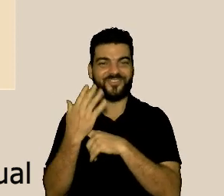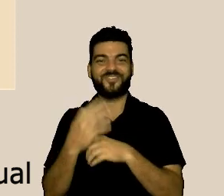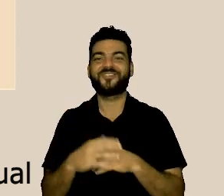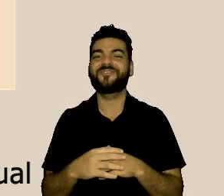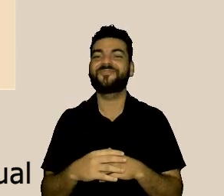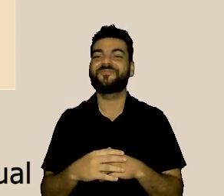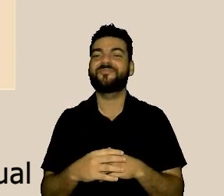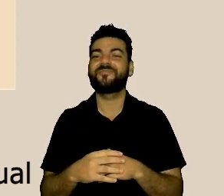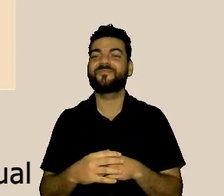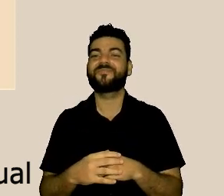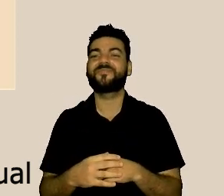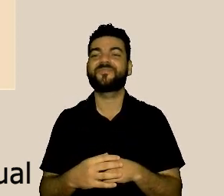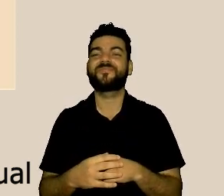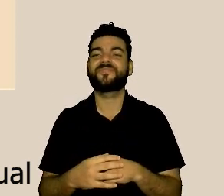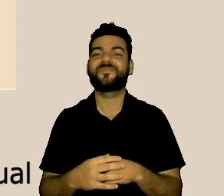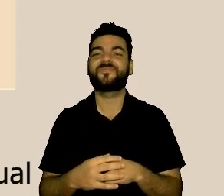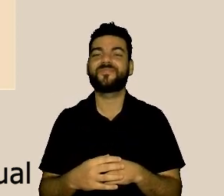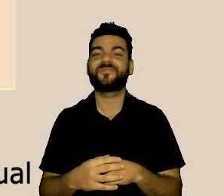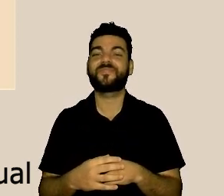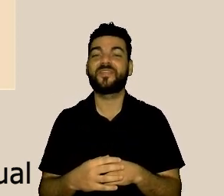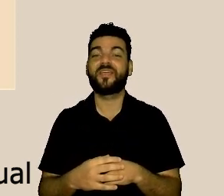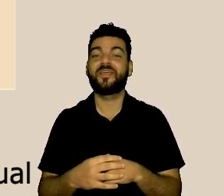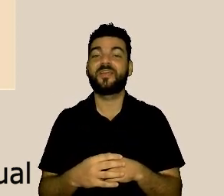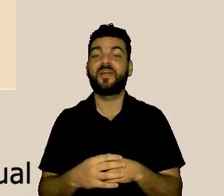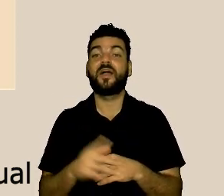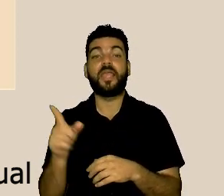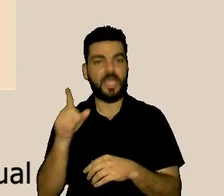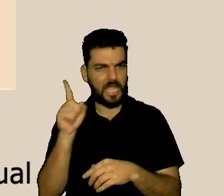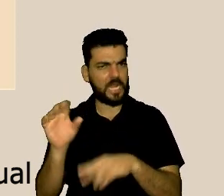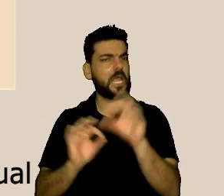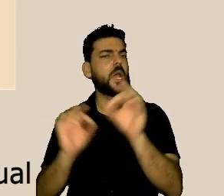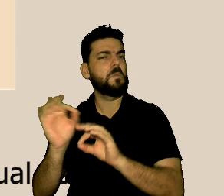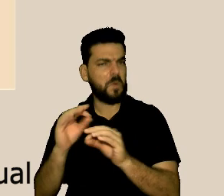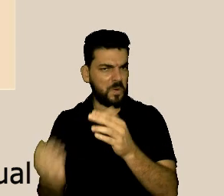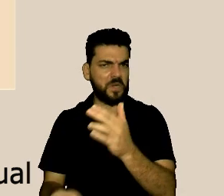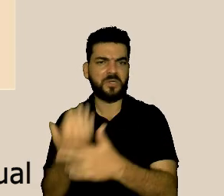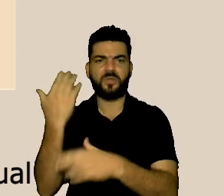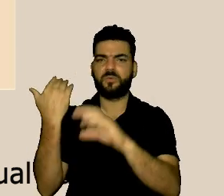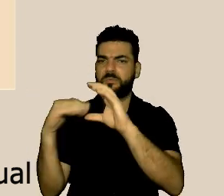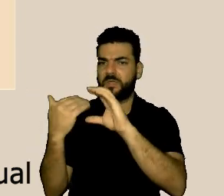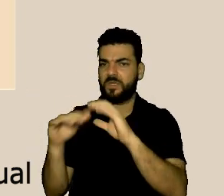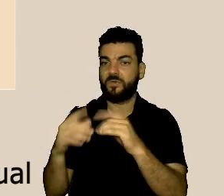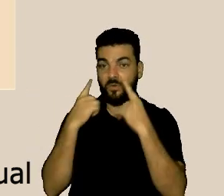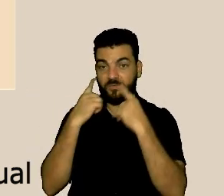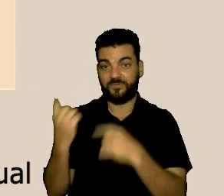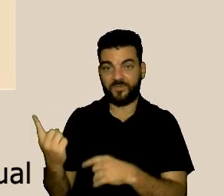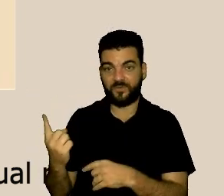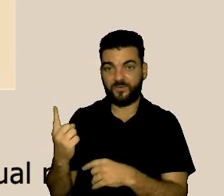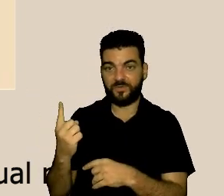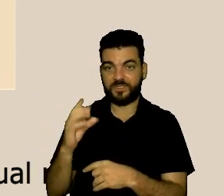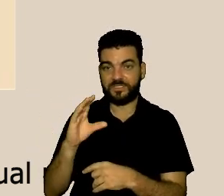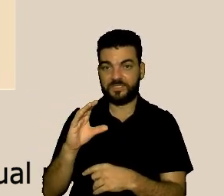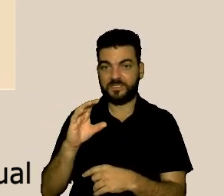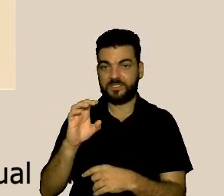gentilmente ela se mobilizou criou esse e-mail que está aqui que é a SEAMA